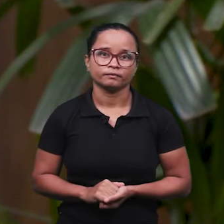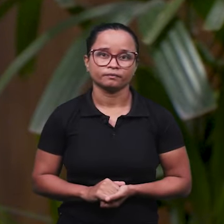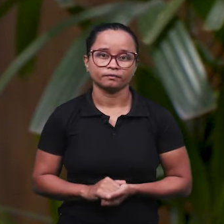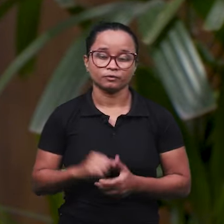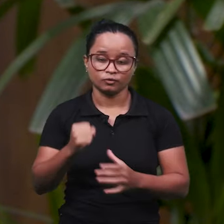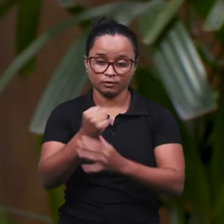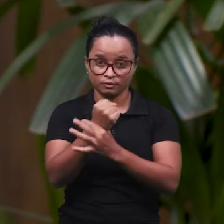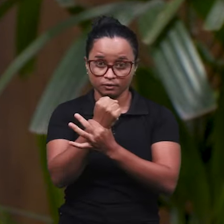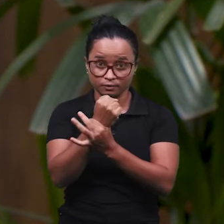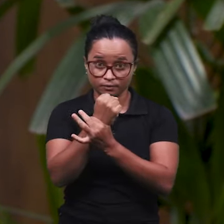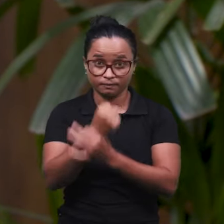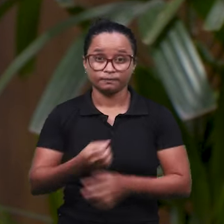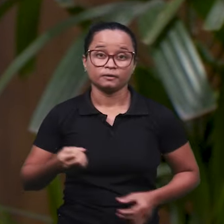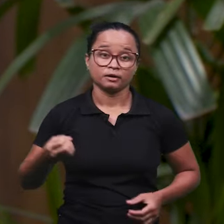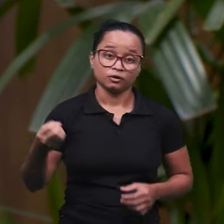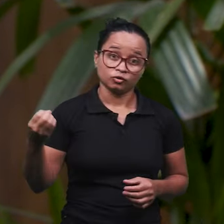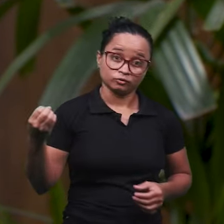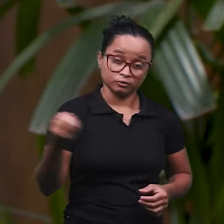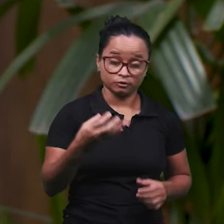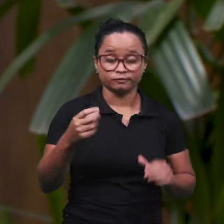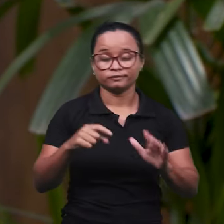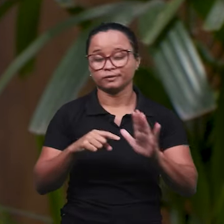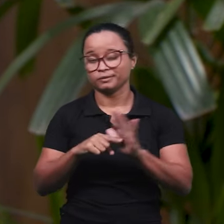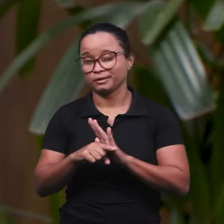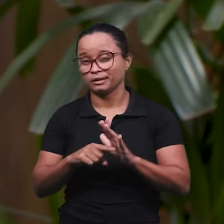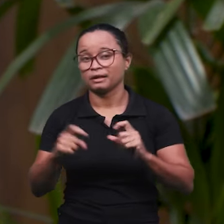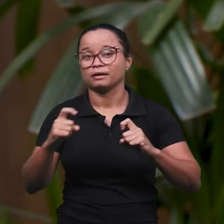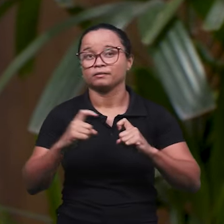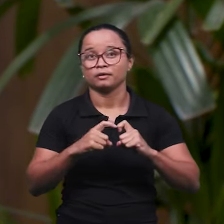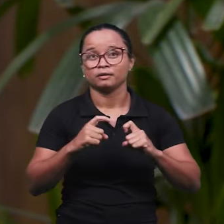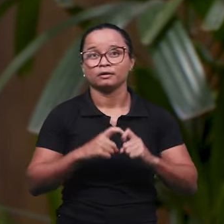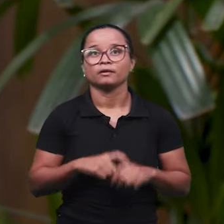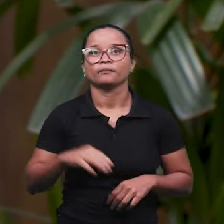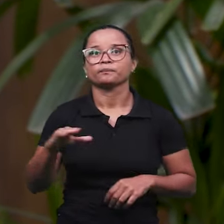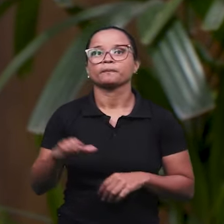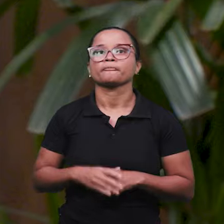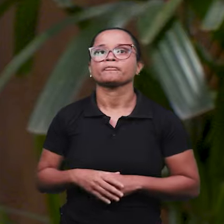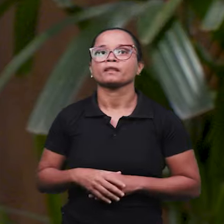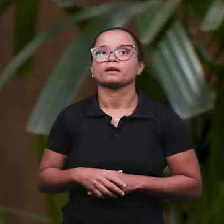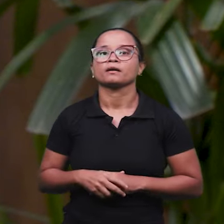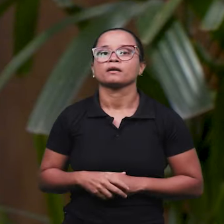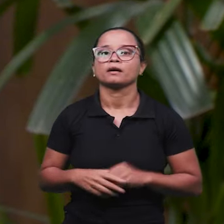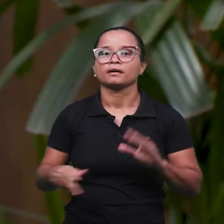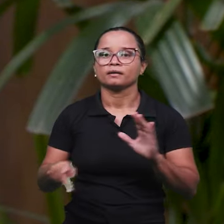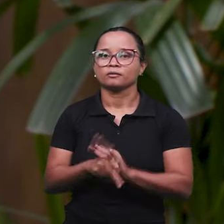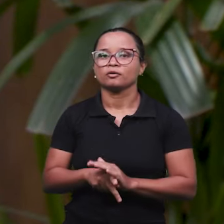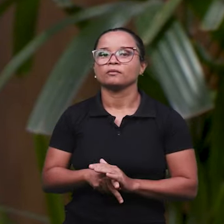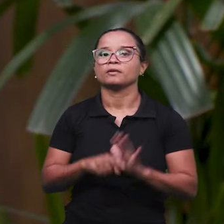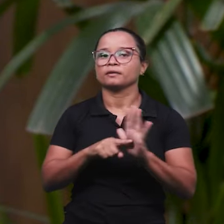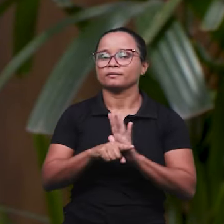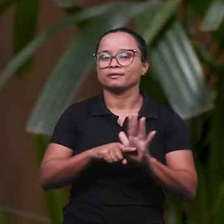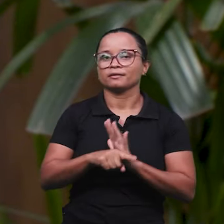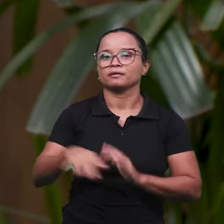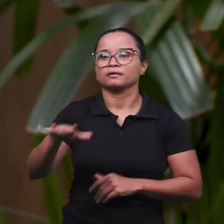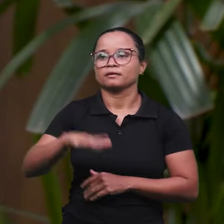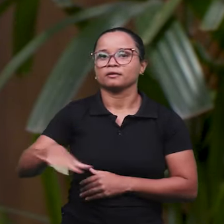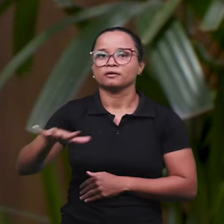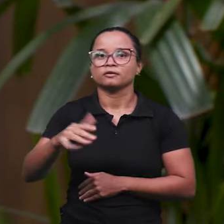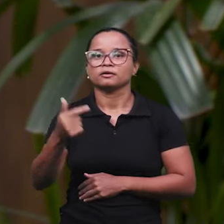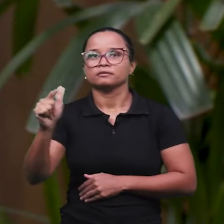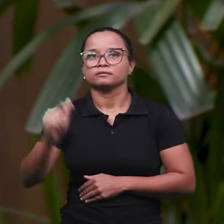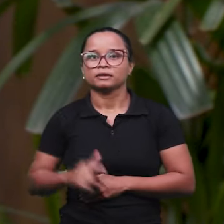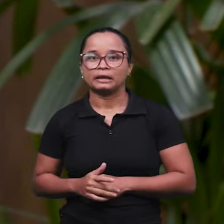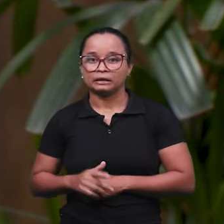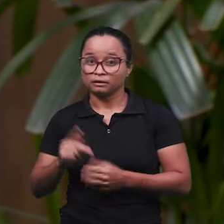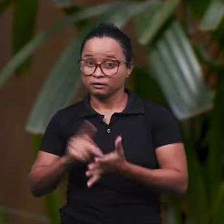o segurado vai passar por uma nova perícia. Aí é com o perito imparcial, que é o perito de juízo. E se ficar constatado